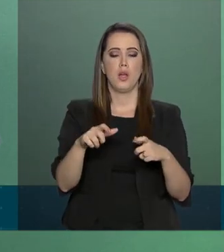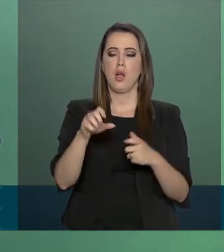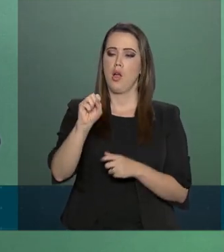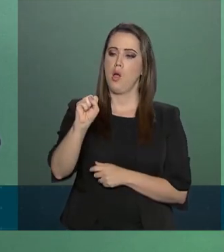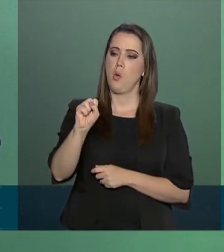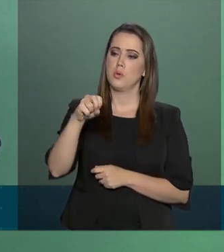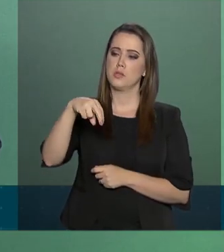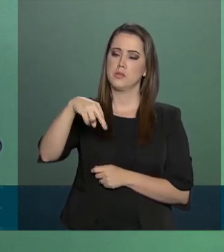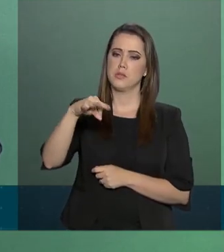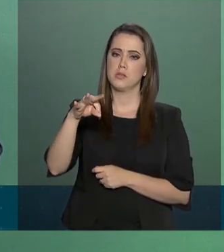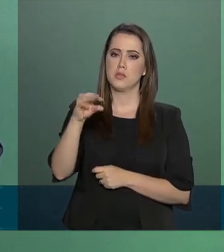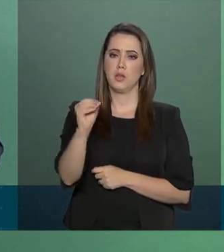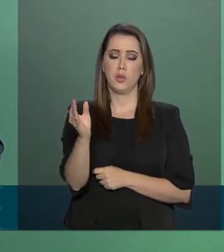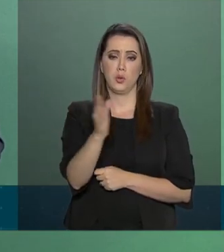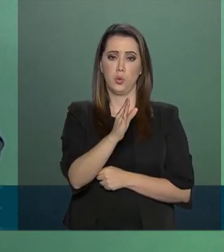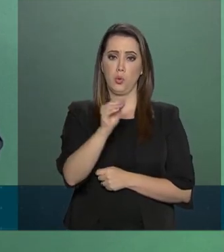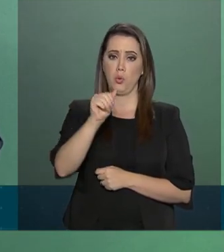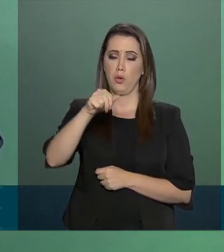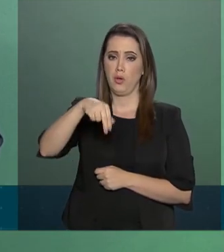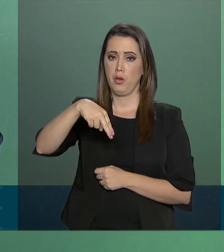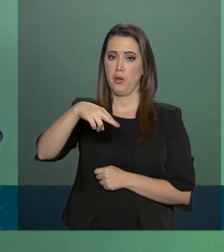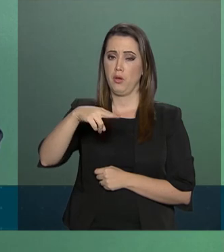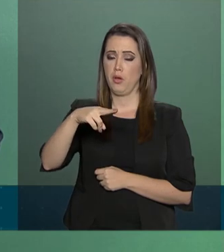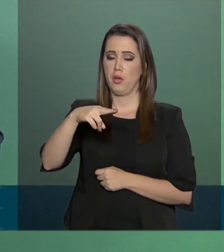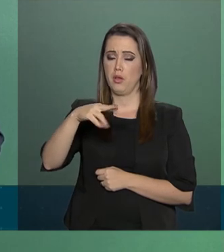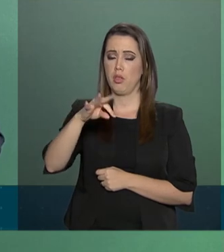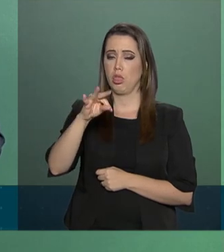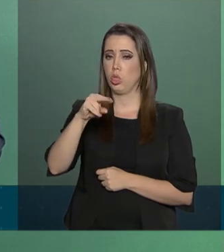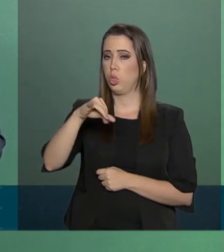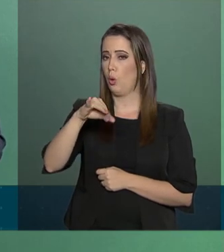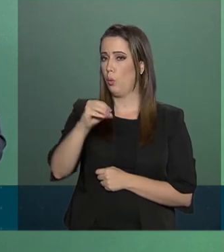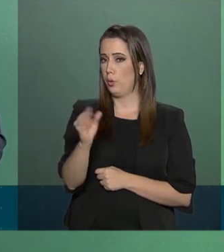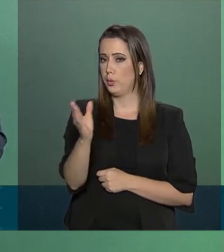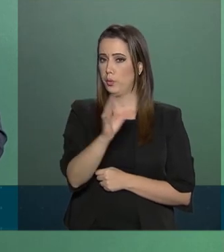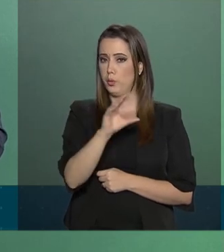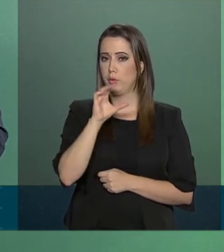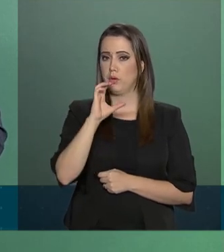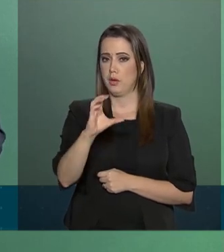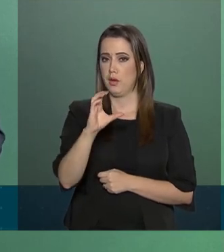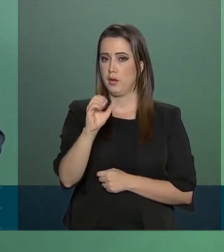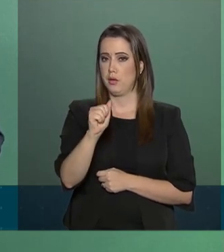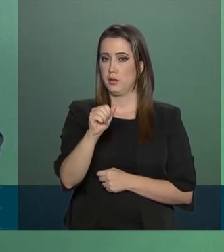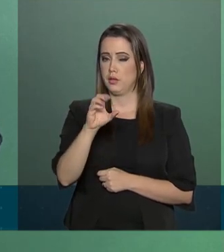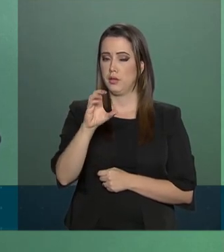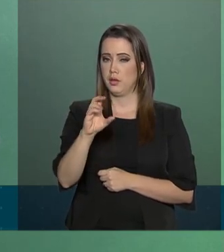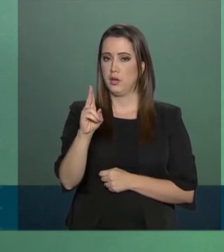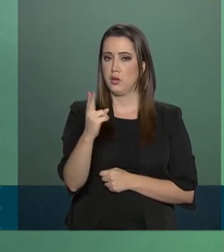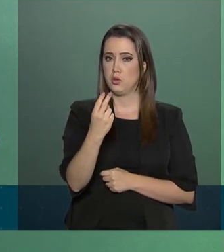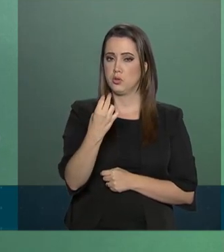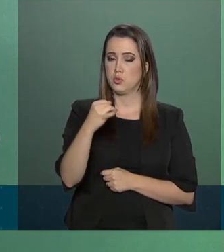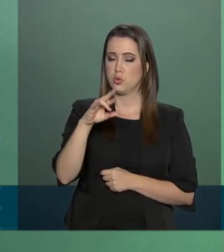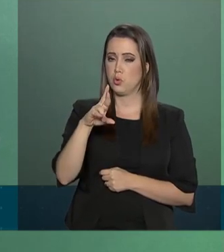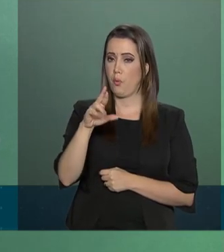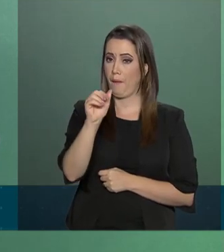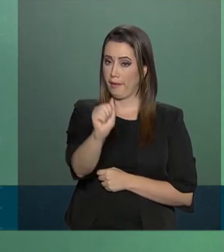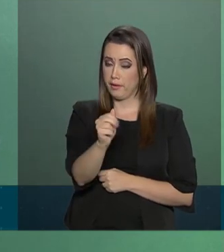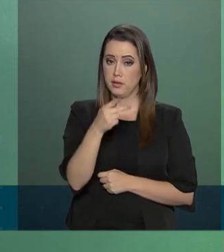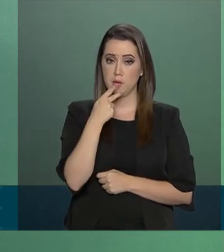lideranças indígenas que têm demonstrado vivamente o interesse de